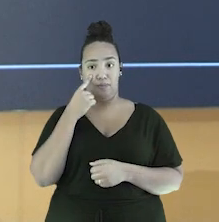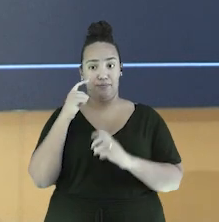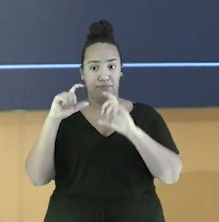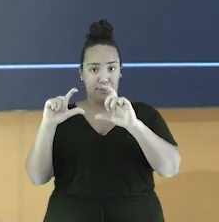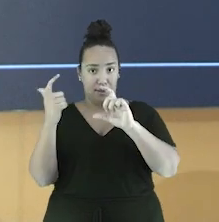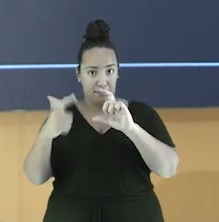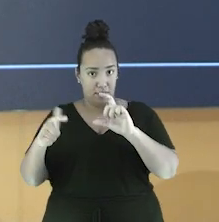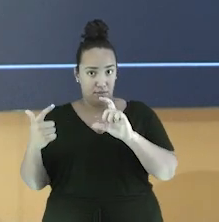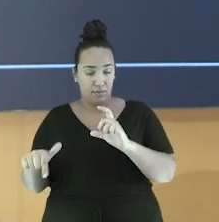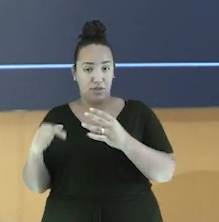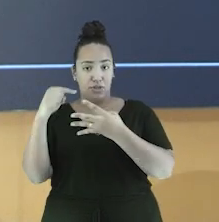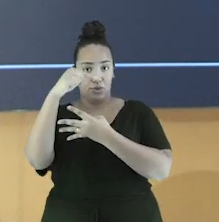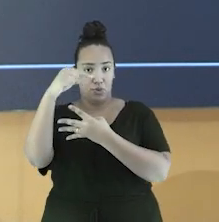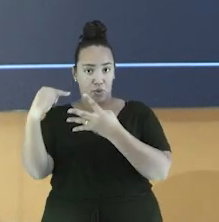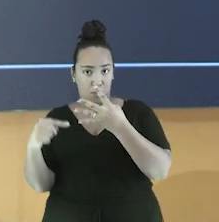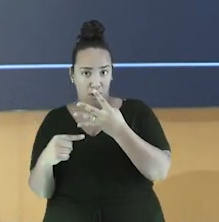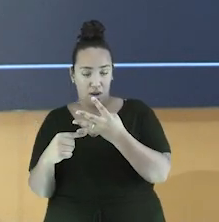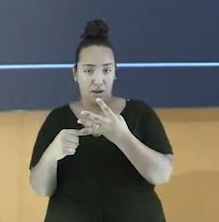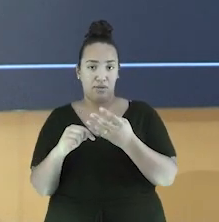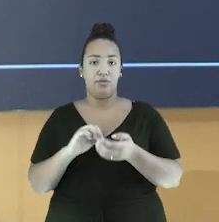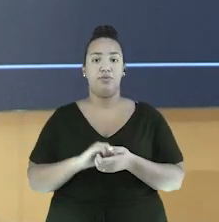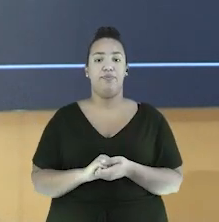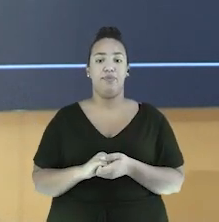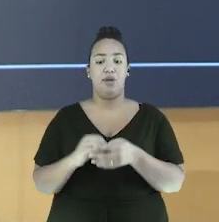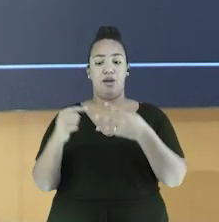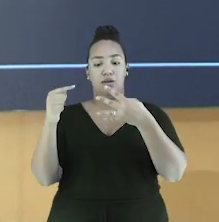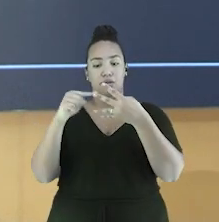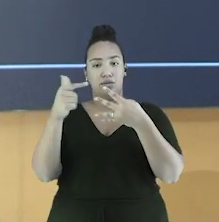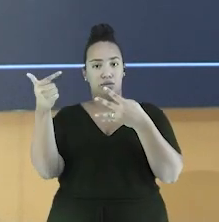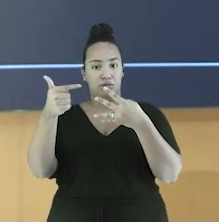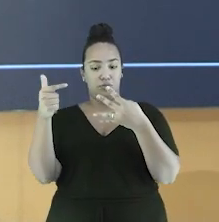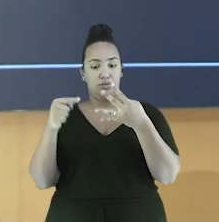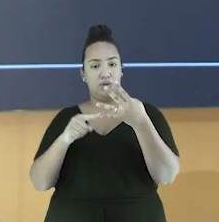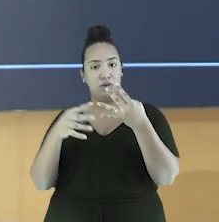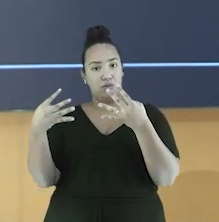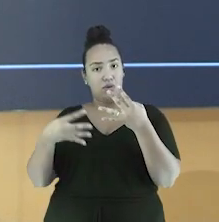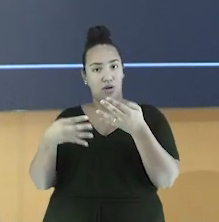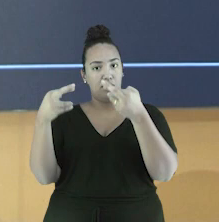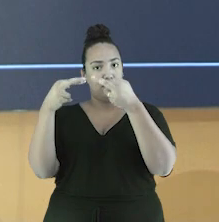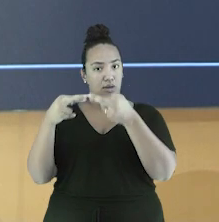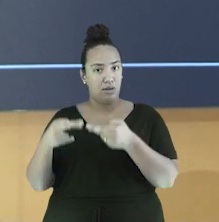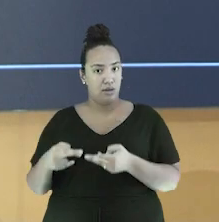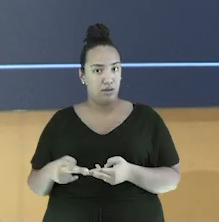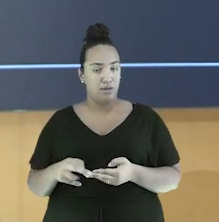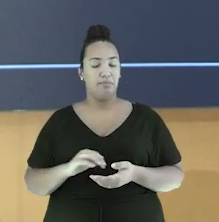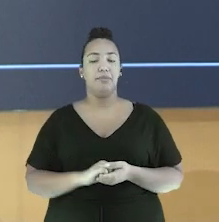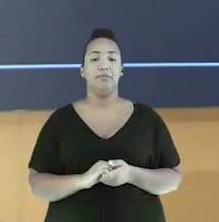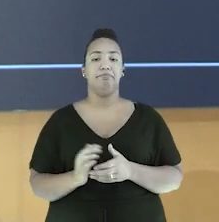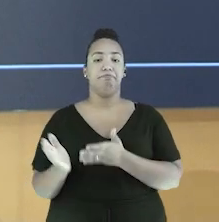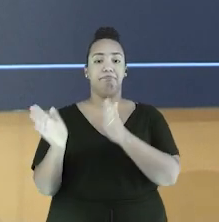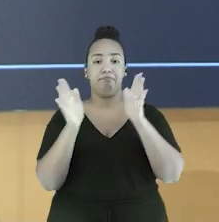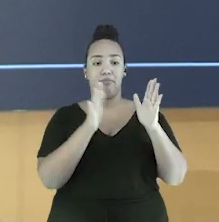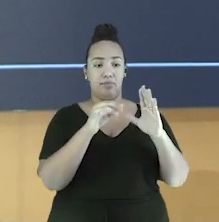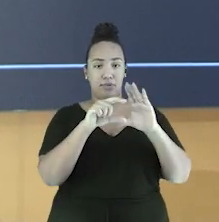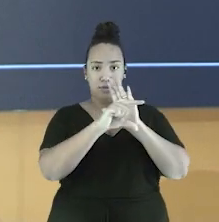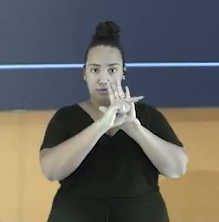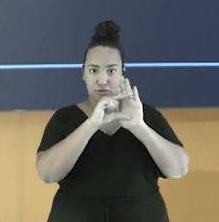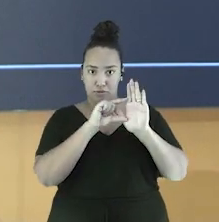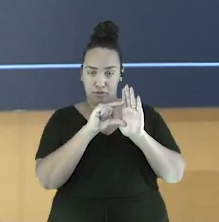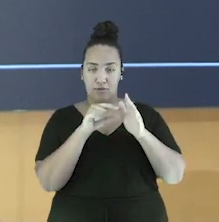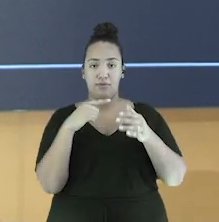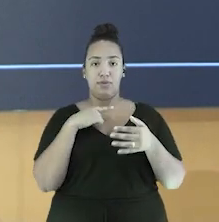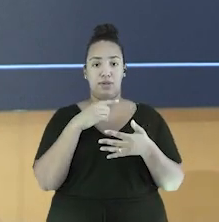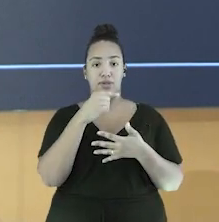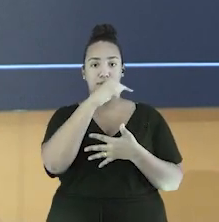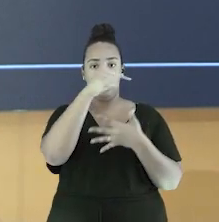quatro linhas e a segunda rima com a quarta. Já a estrofe, seis linhas. E tem